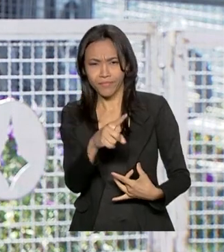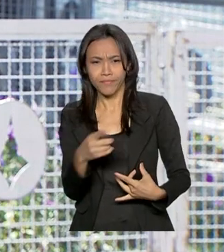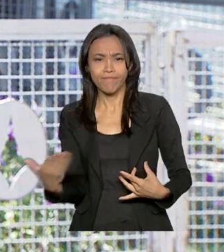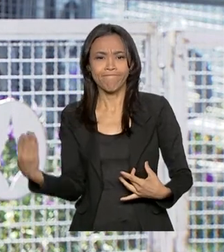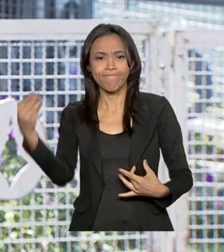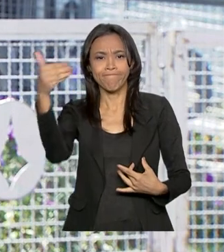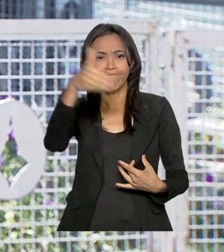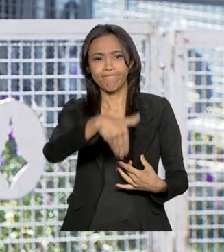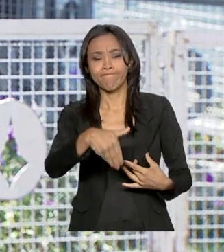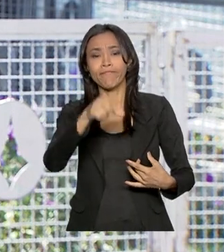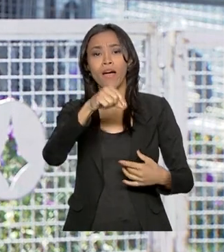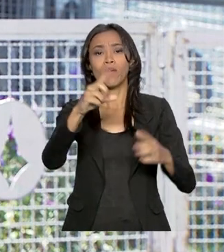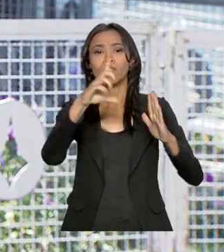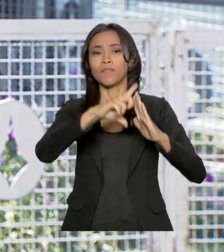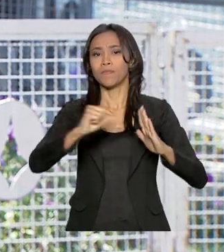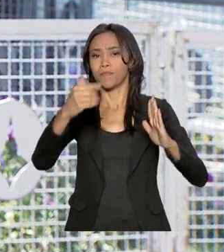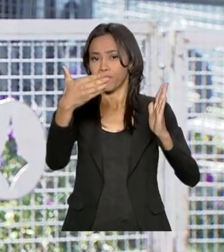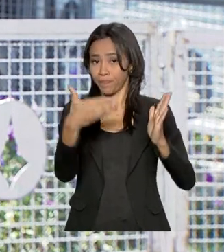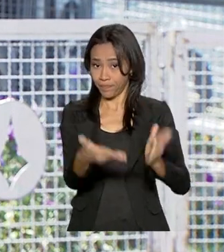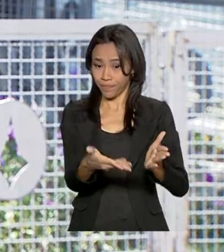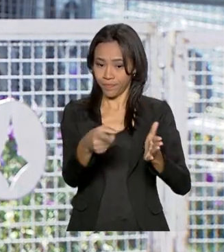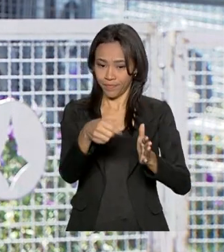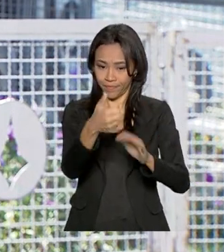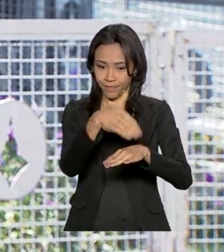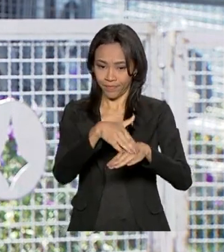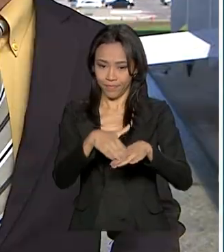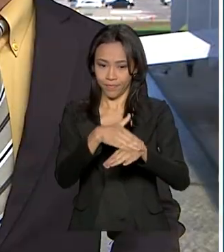repórter Glauco de Queiroz. Bom dia, Glauco.